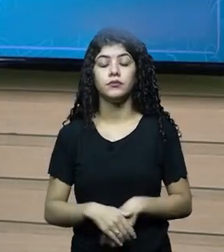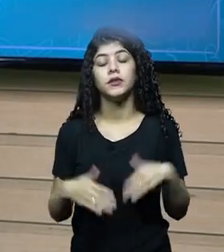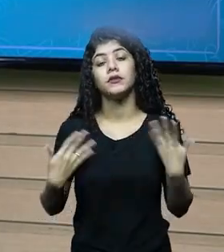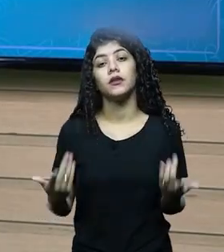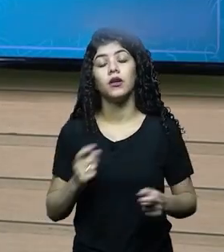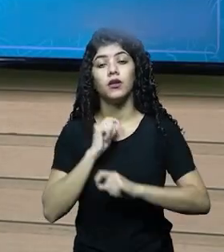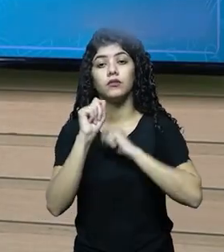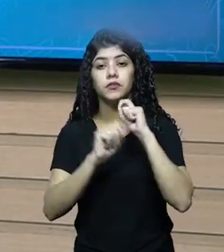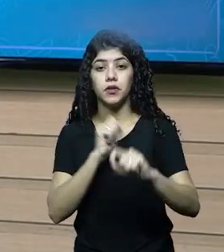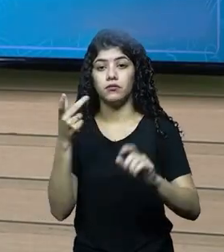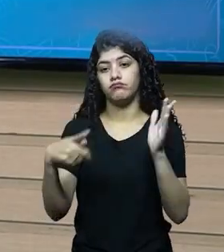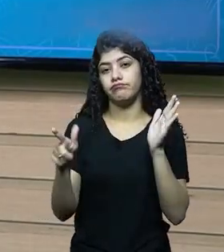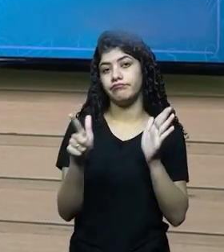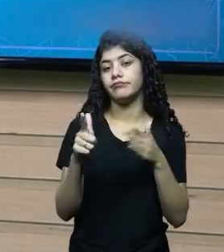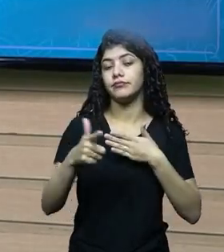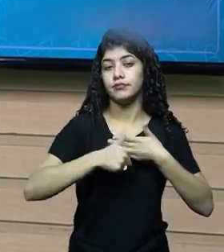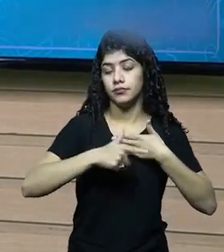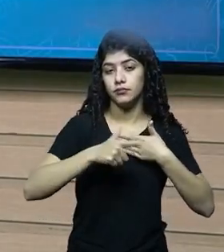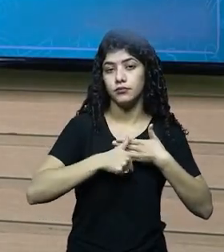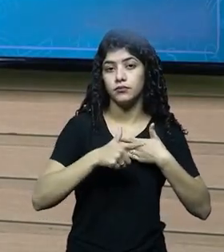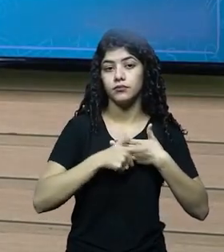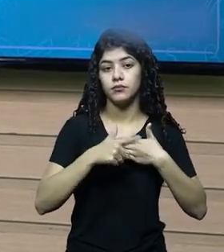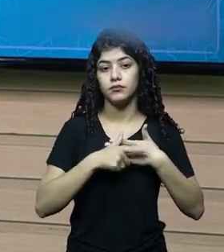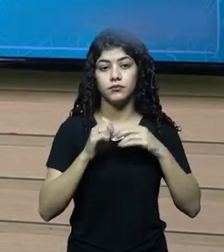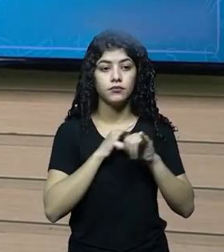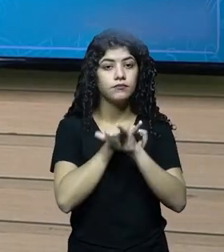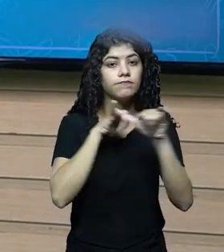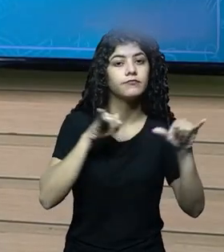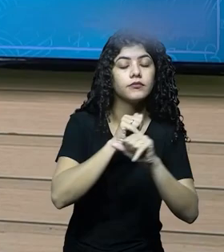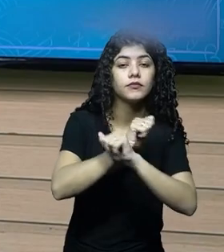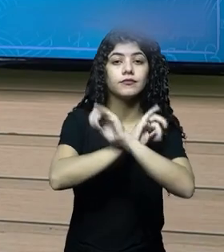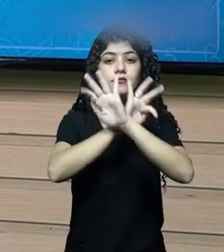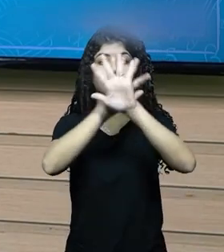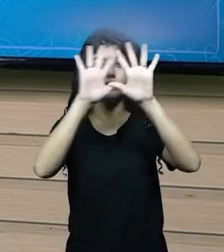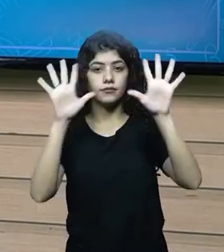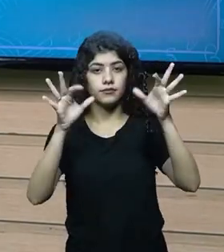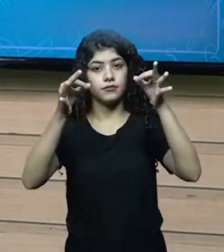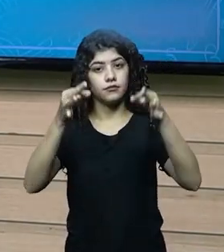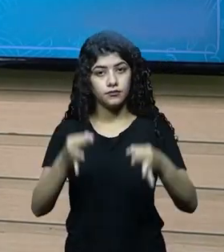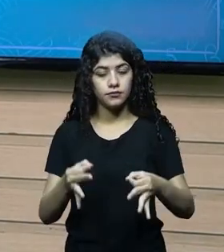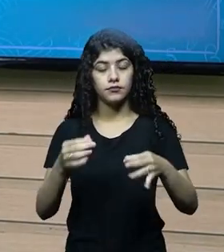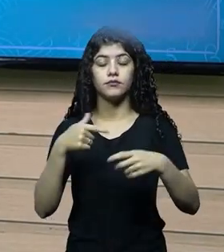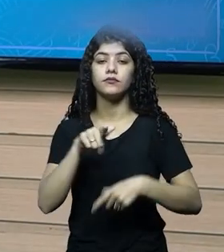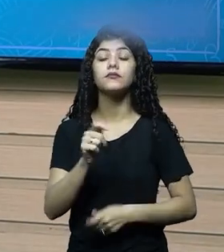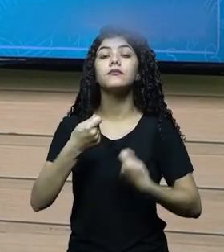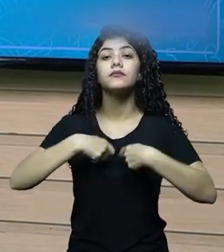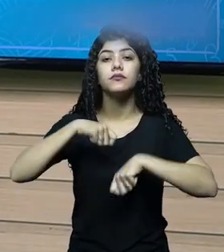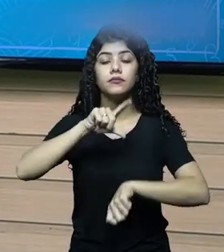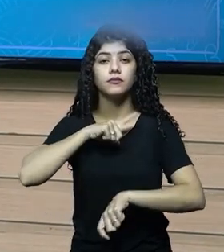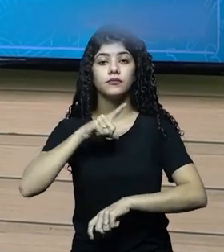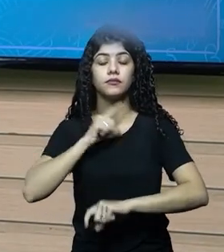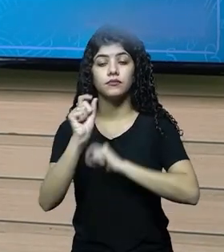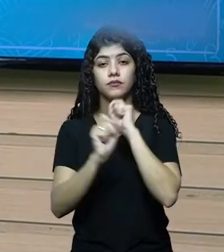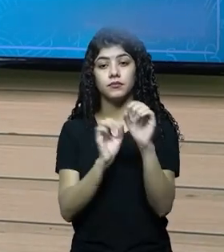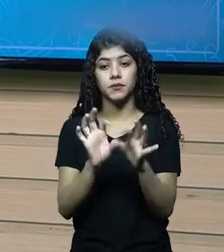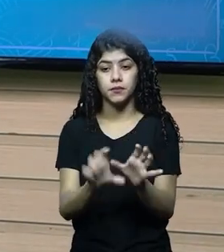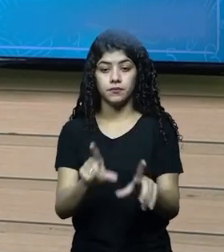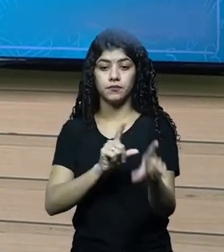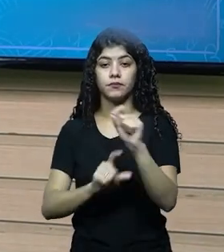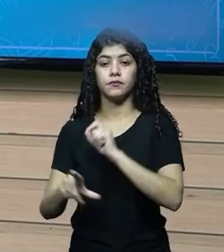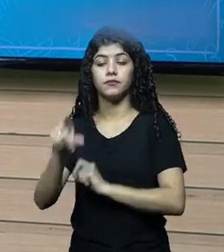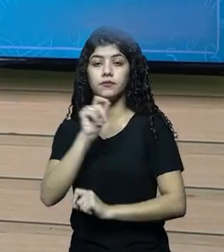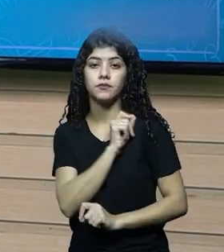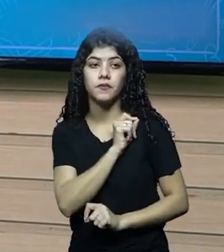Então, esse é o papel da contabilidade, quê? Oferecer informação clara e precisa. Então, você tem que ter a possibilidade